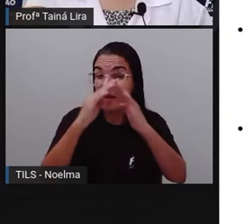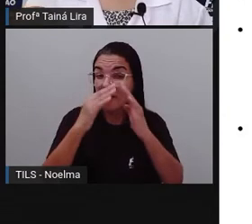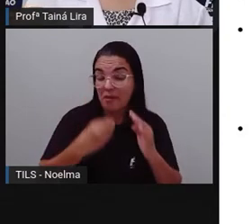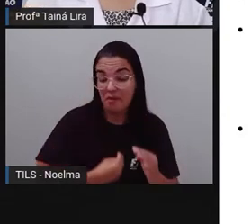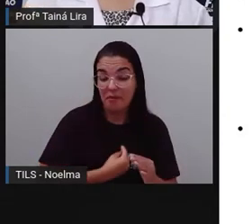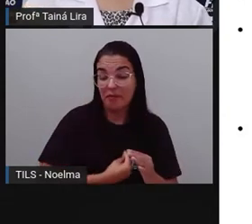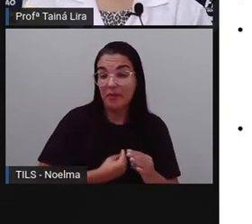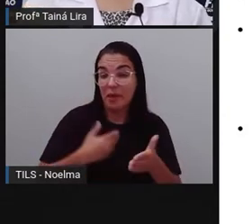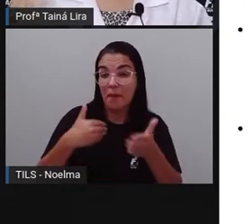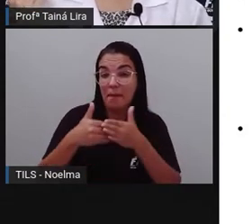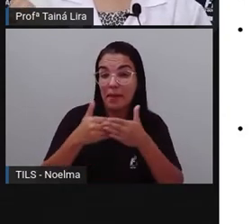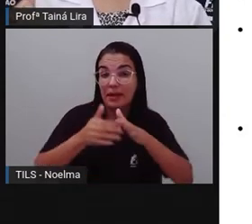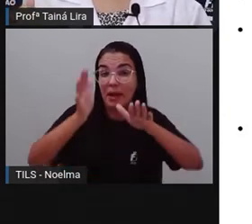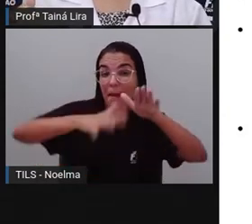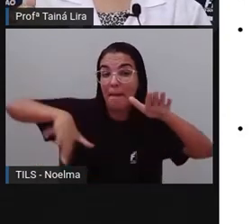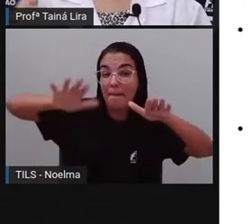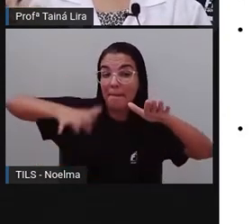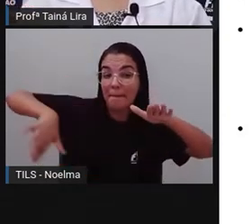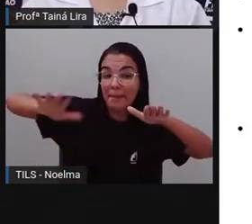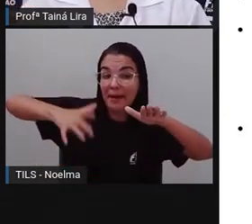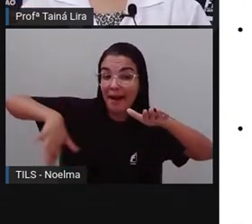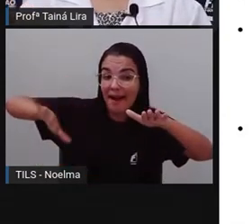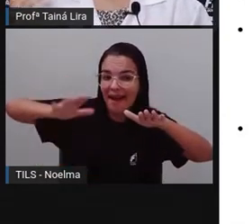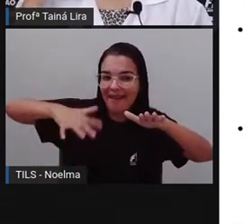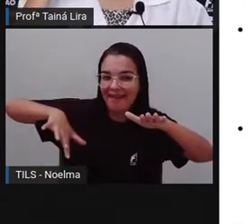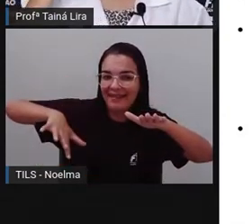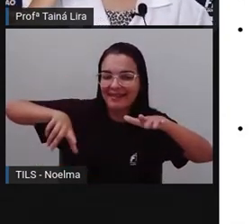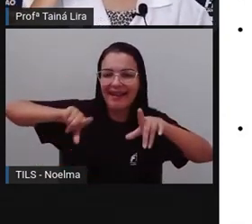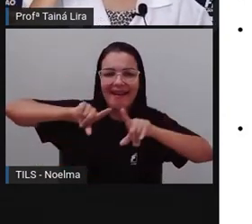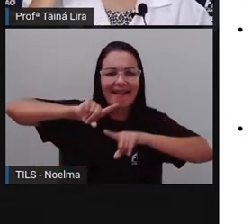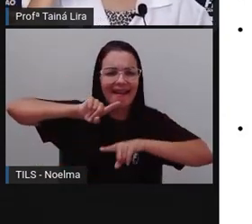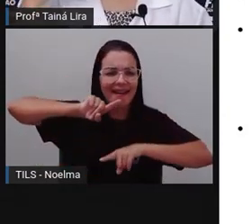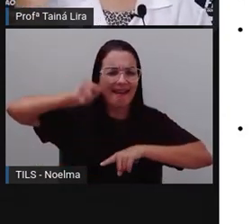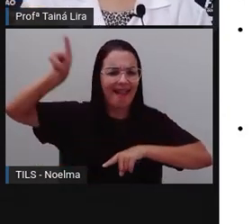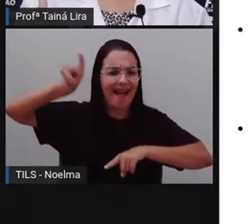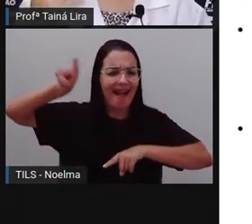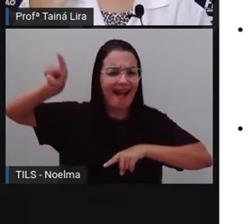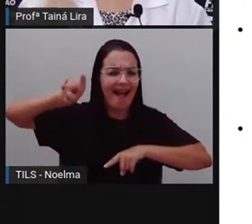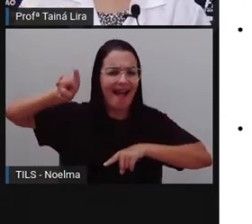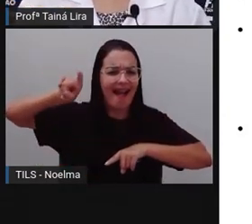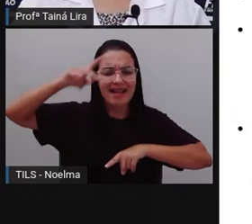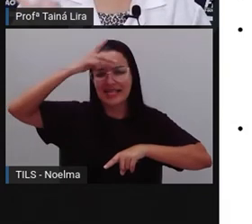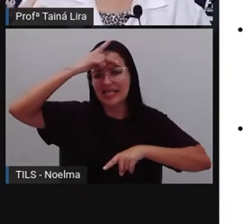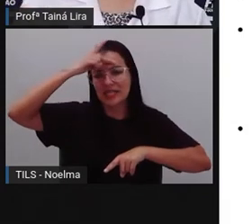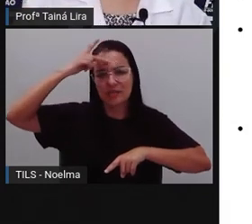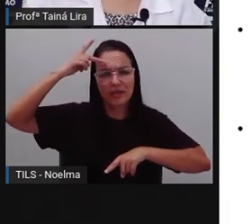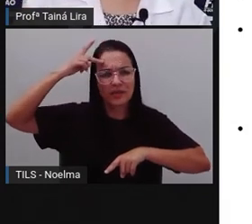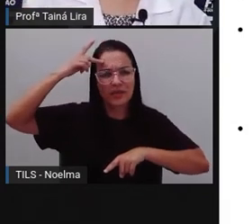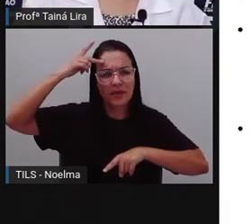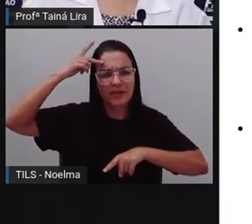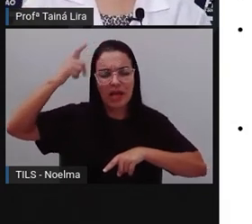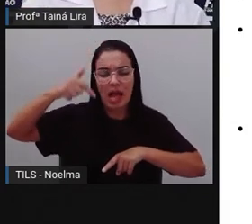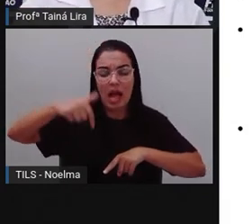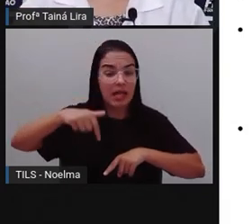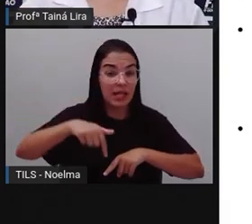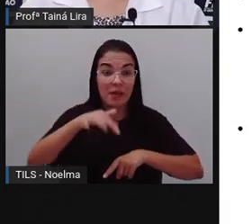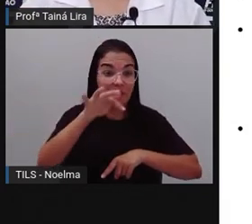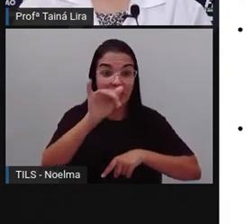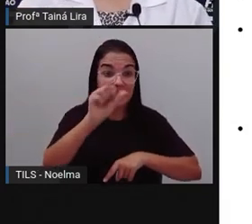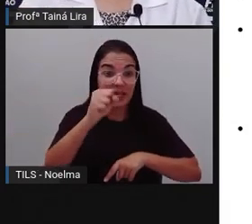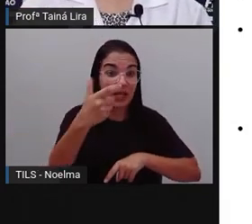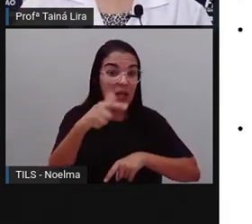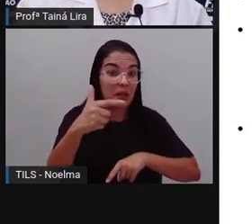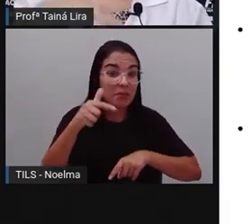onde nós moramos em Feira de Santana? Não. Primeiro, né, que nós aqui em Feira não temos praia, não é verdade?